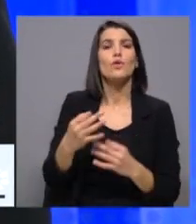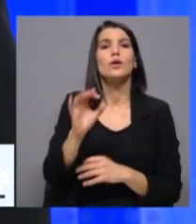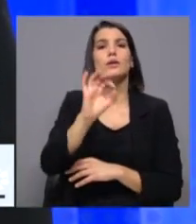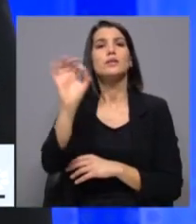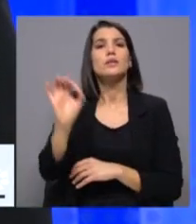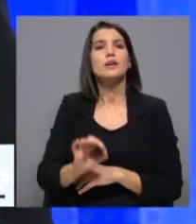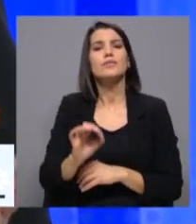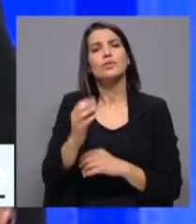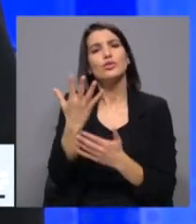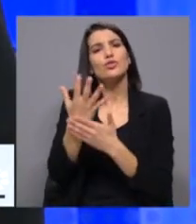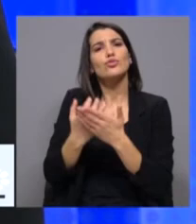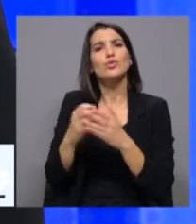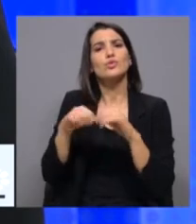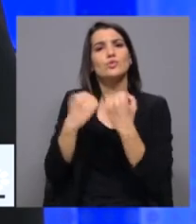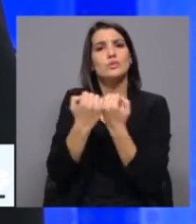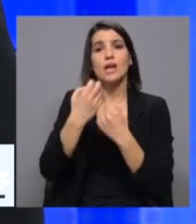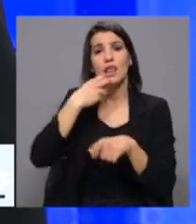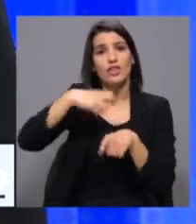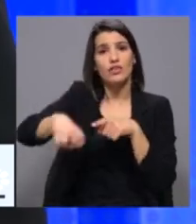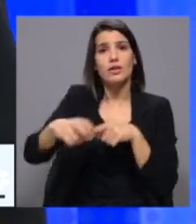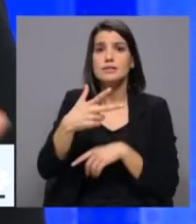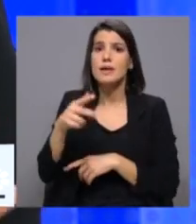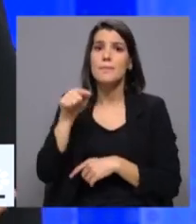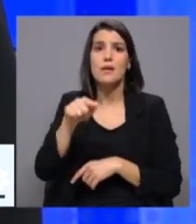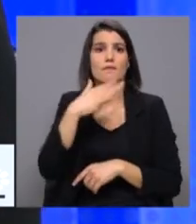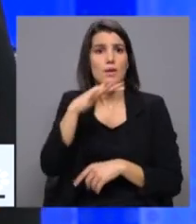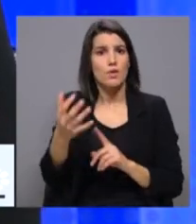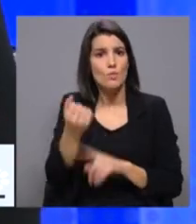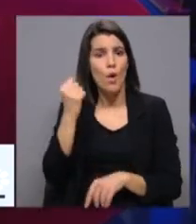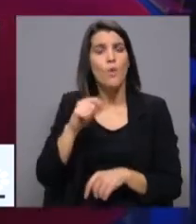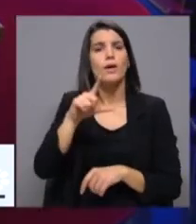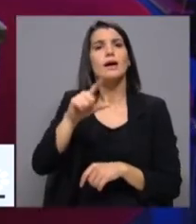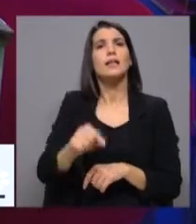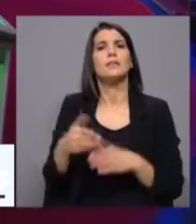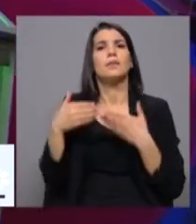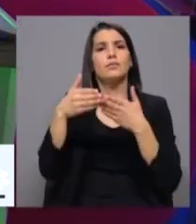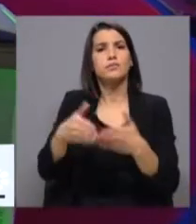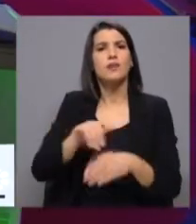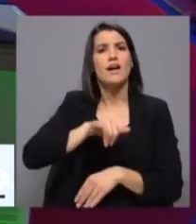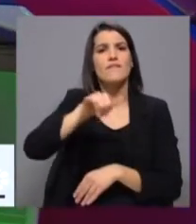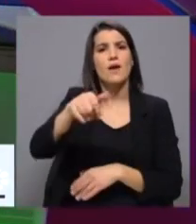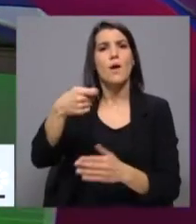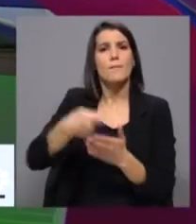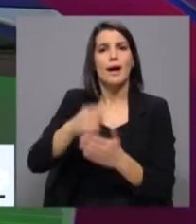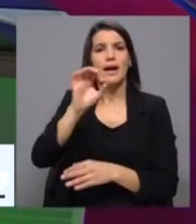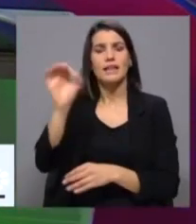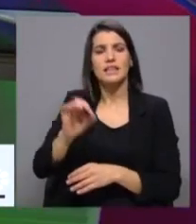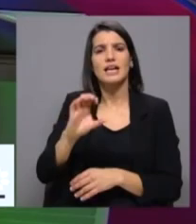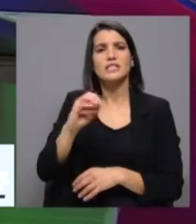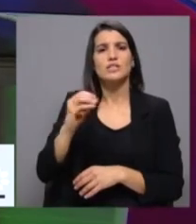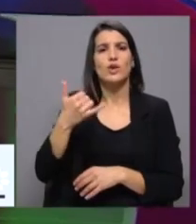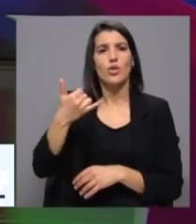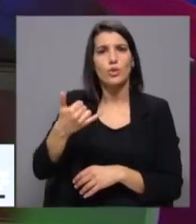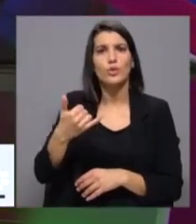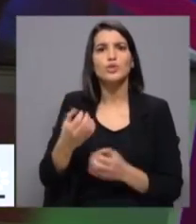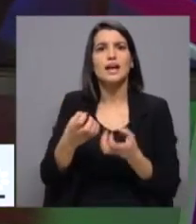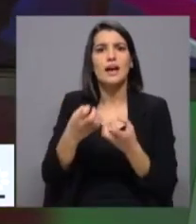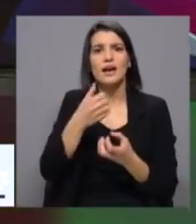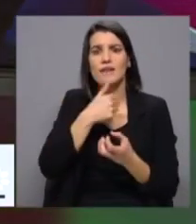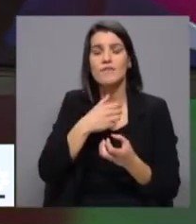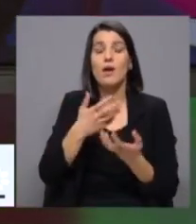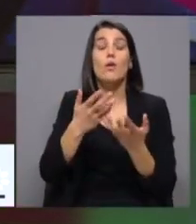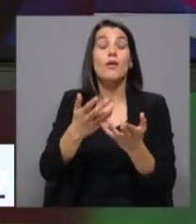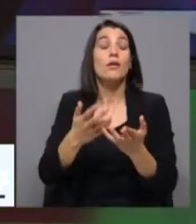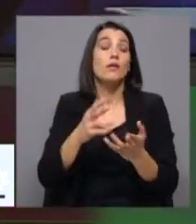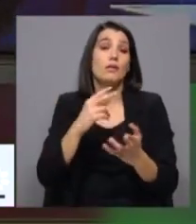social de energia que foi alargada a mais de 100 mil famílias, a taxa de carbono sobre a navegação e a aviação. Inês, a pergunta era à extrema-direita e já vamos aos assuntos que era poder...